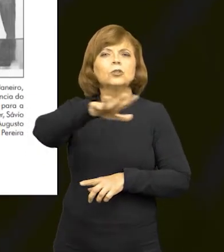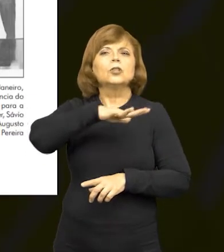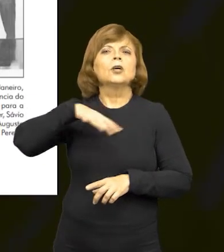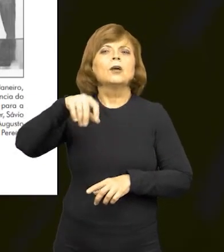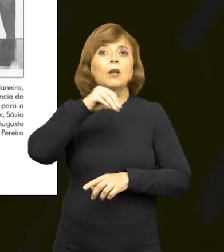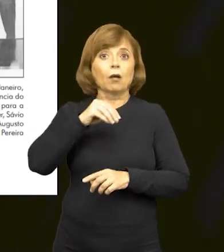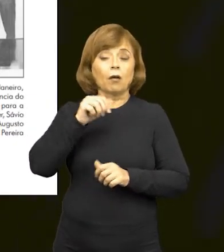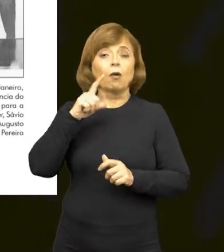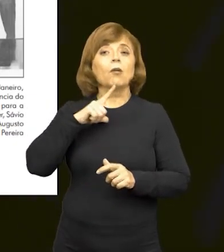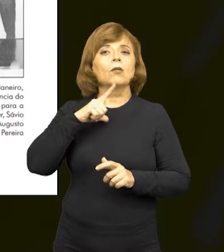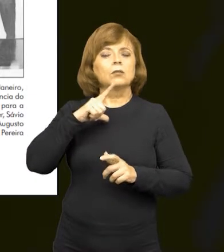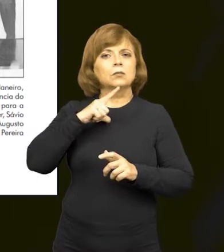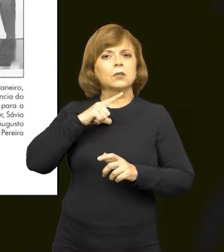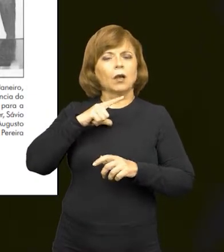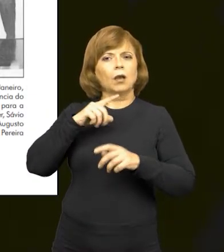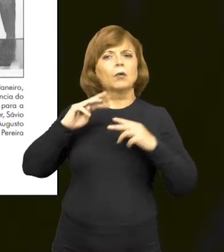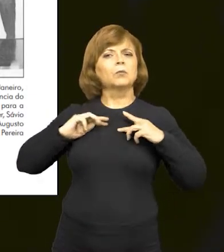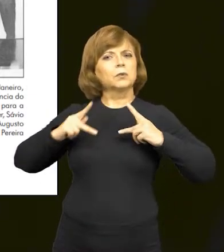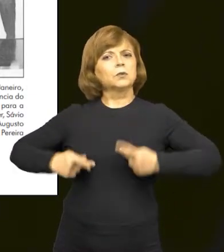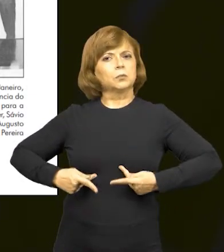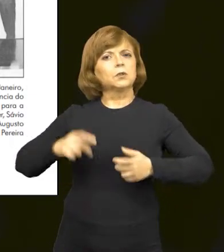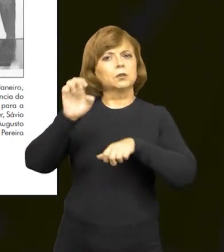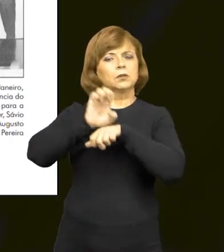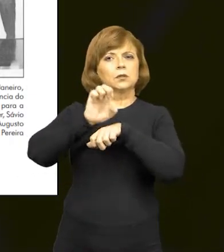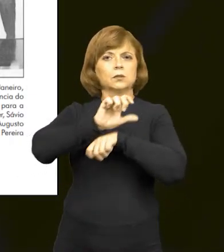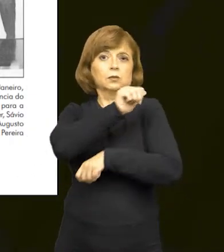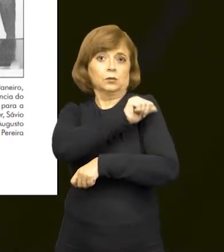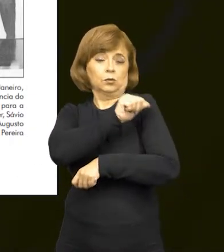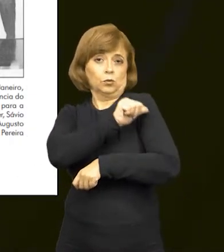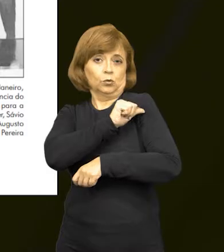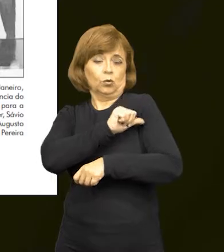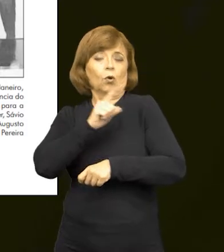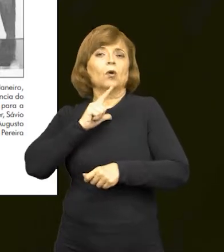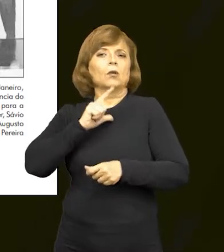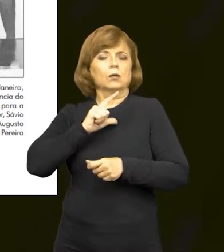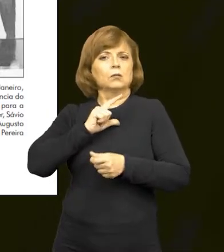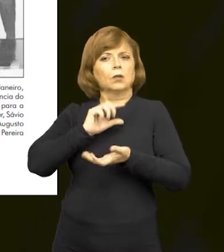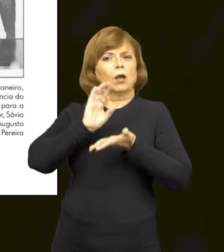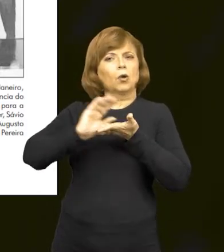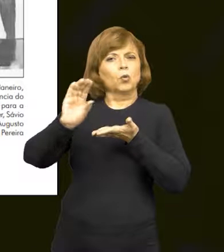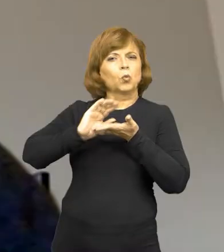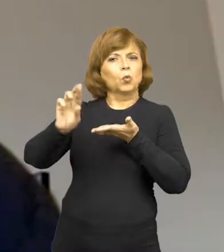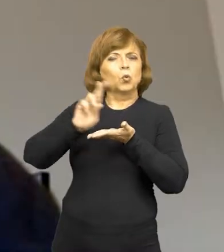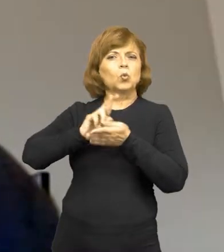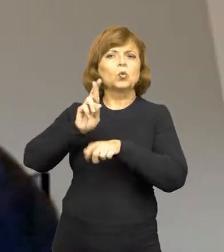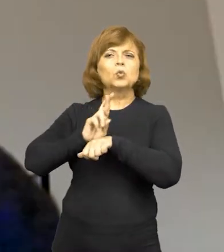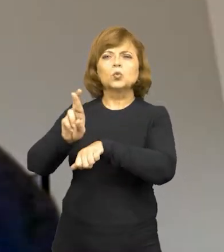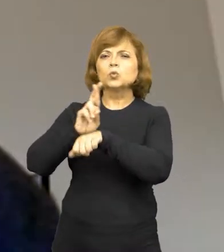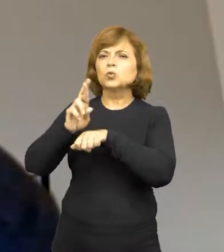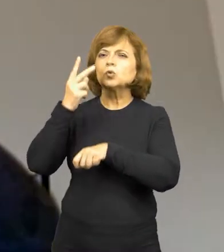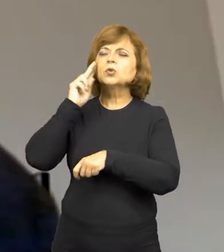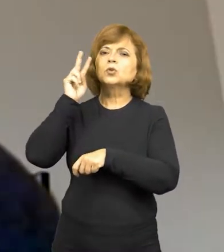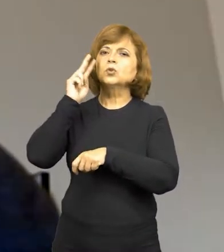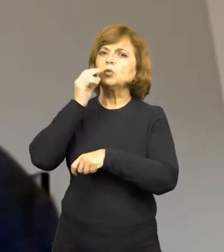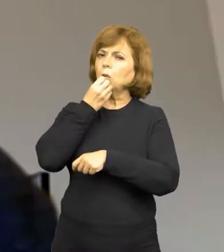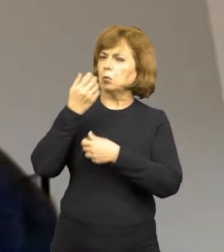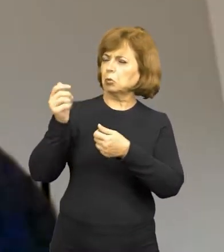do Antigo Estado do Rio, muito interessante, com recursos históricos muito bem feitos, fotos,